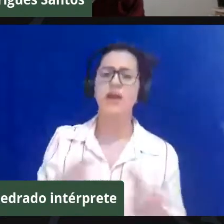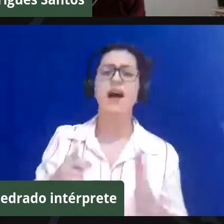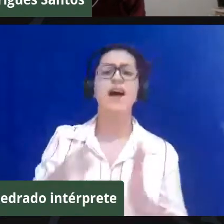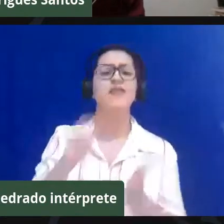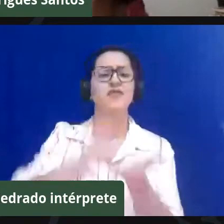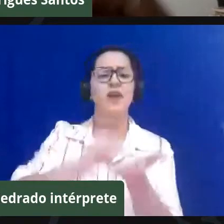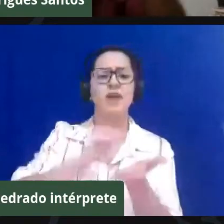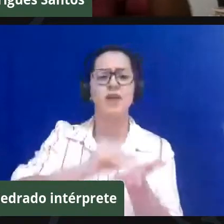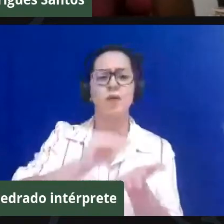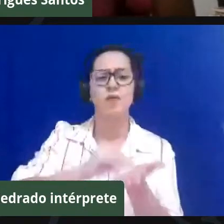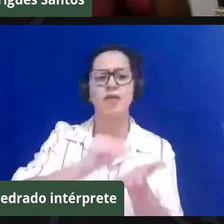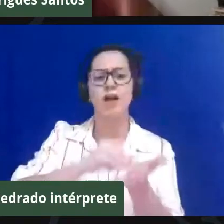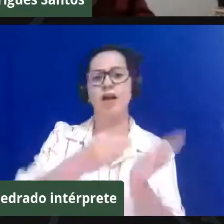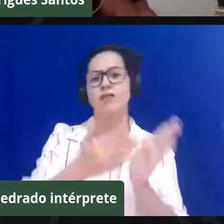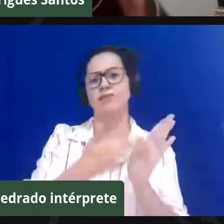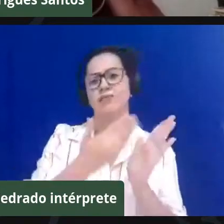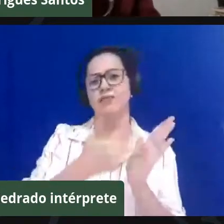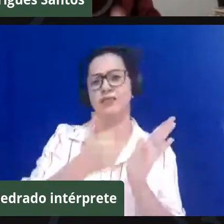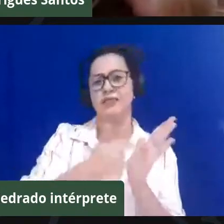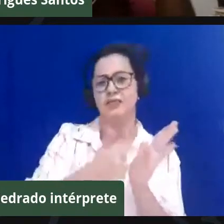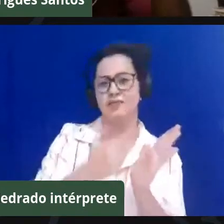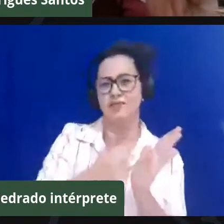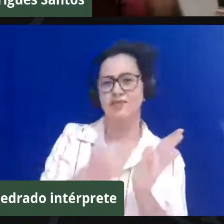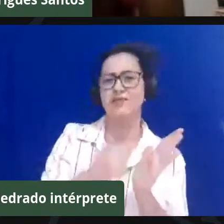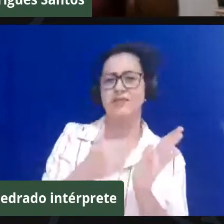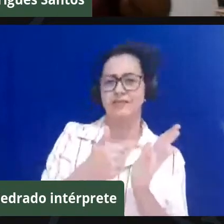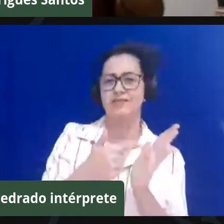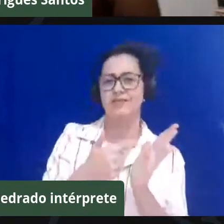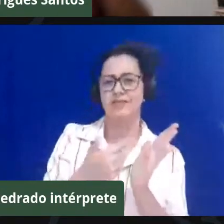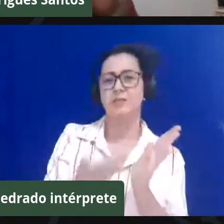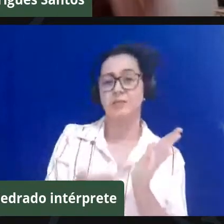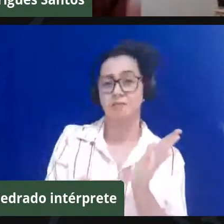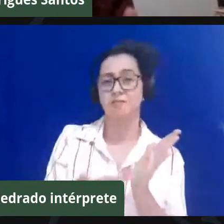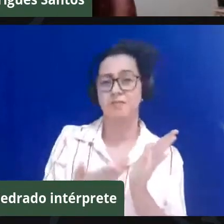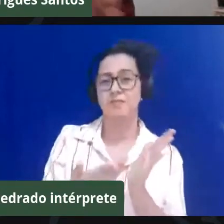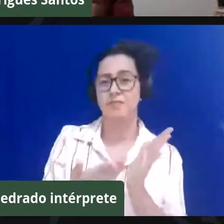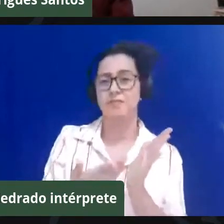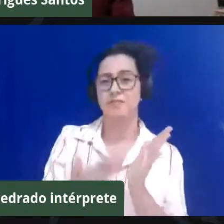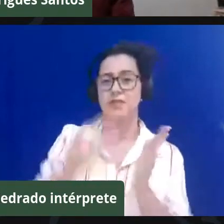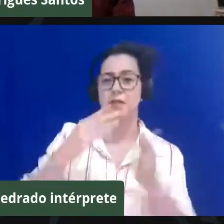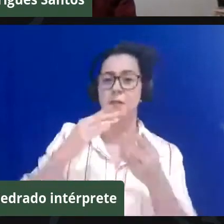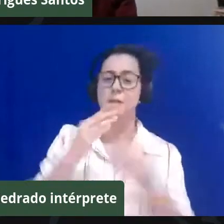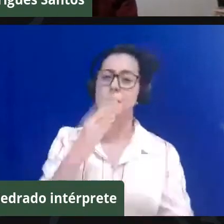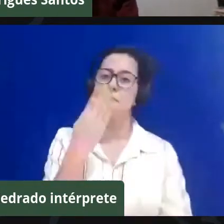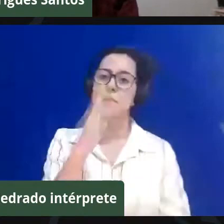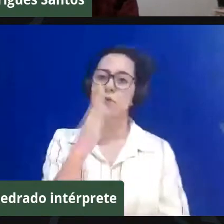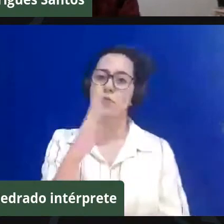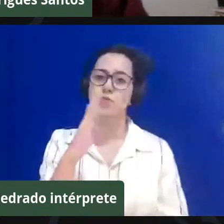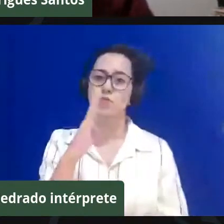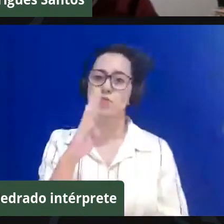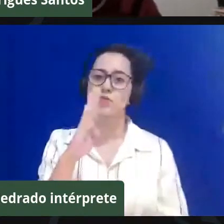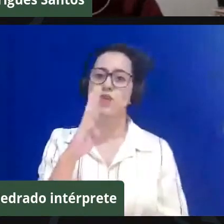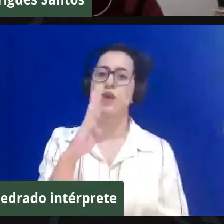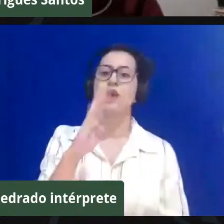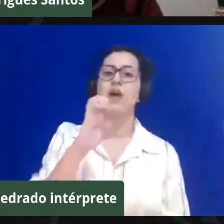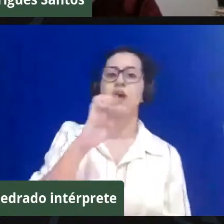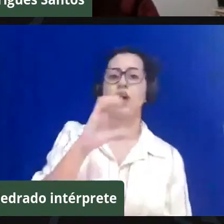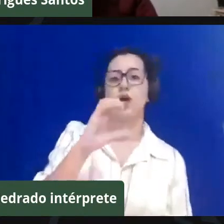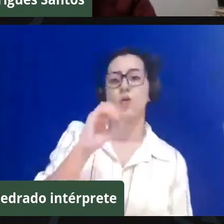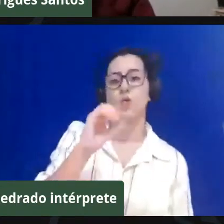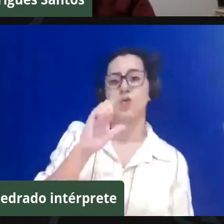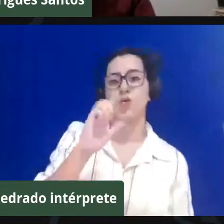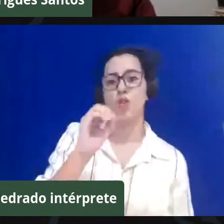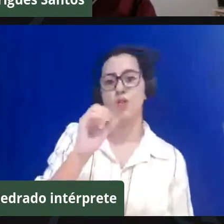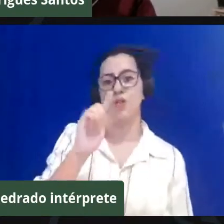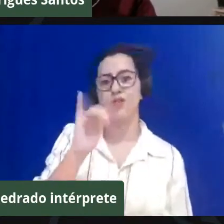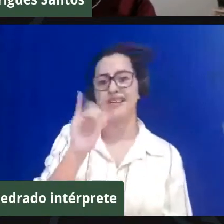pelo governo de Santa Bahia sobre biologia e pegando essa parte específica da biologia, a ecologia, não há uma foto